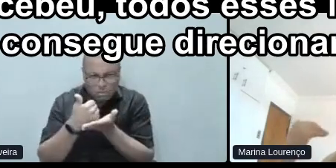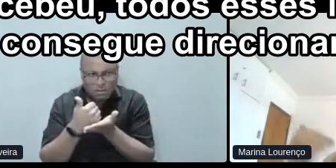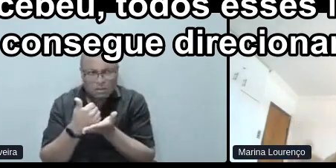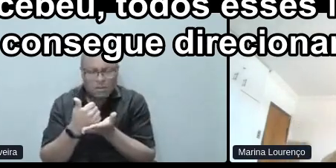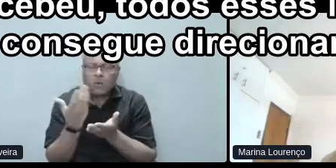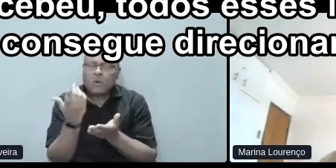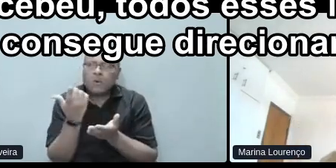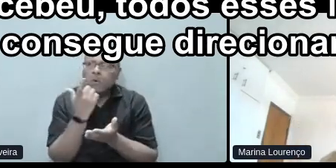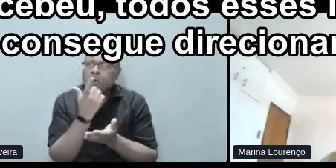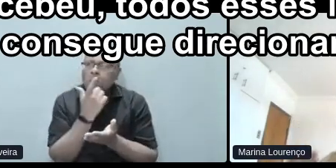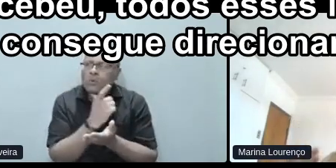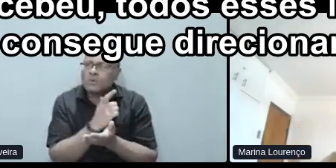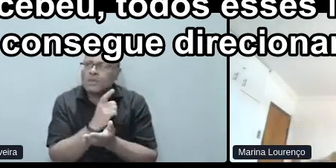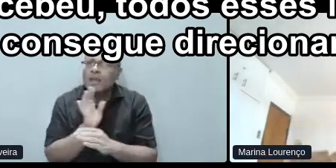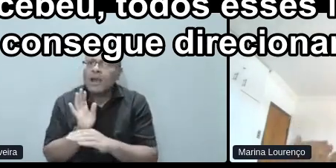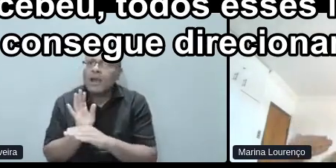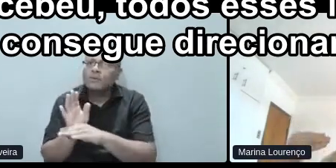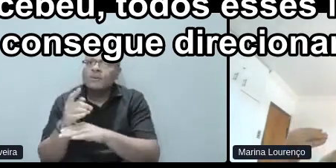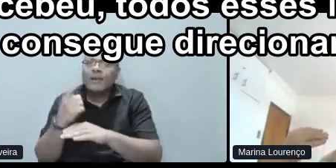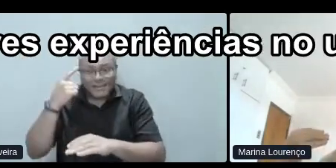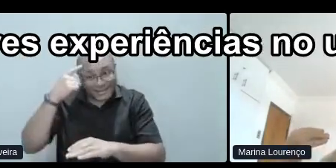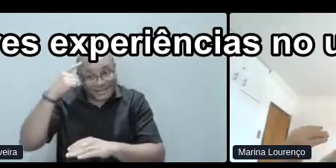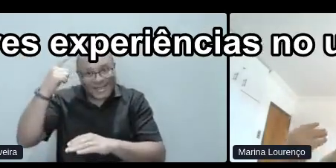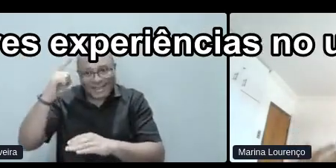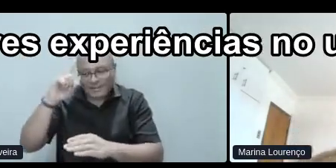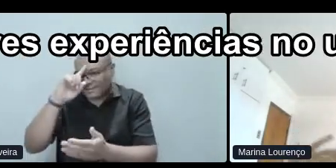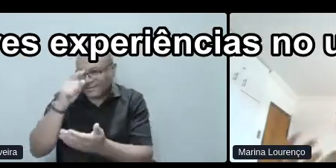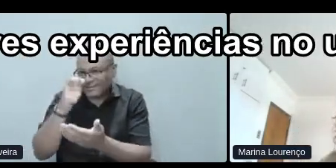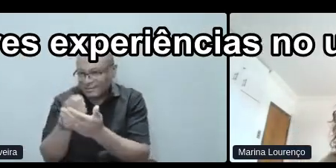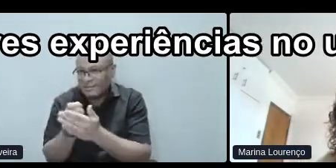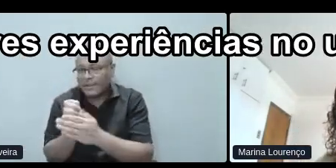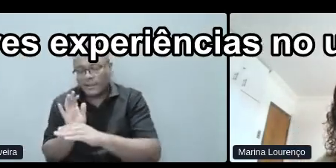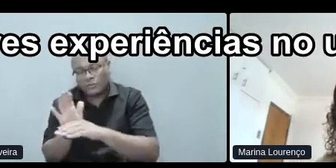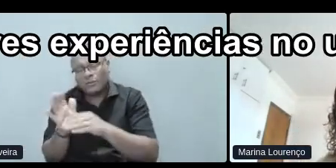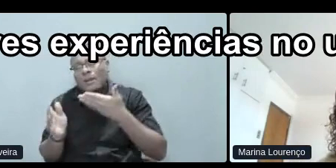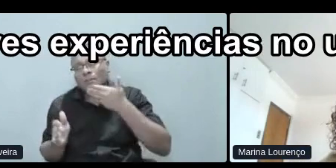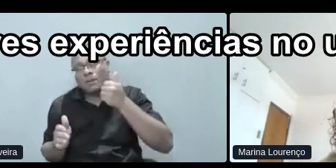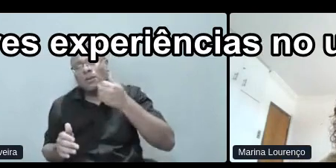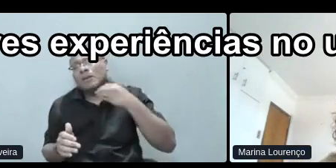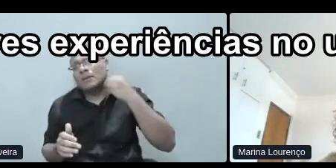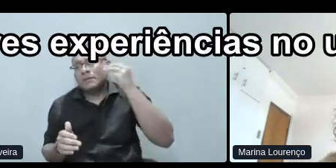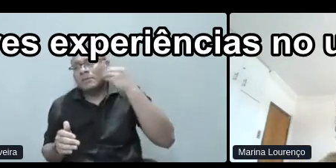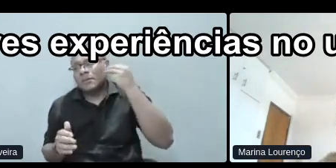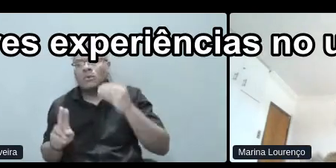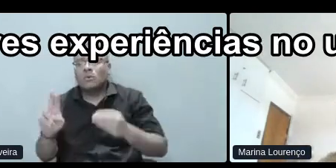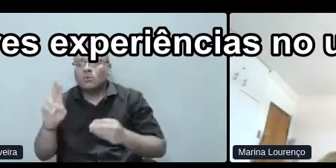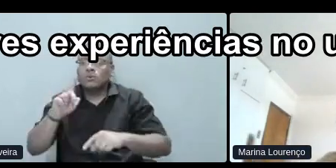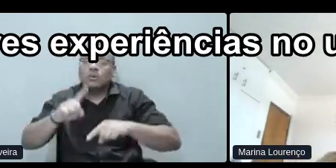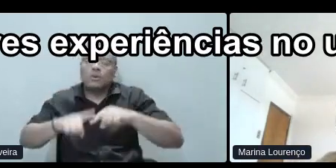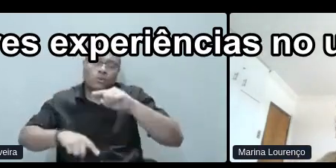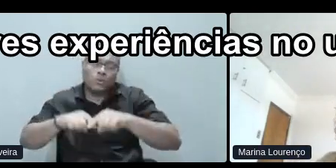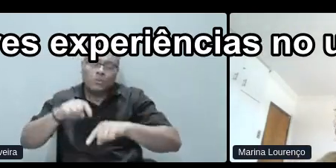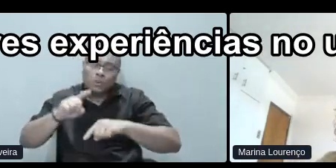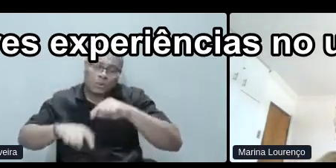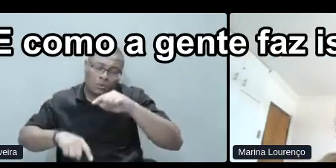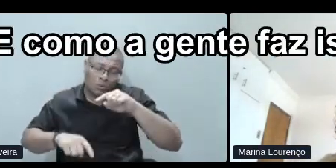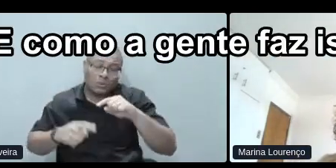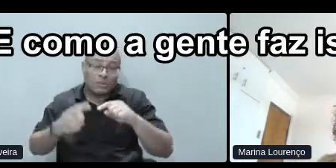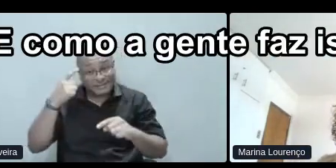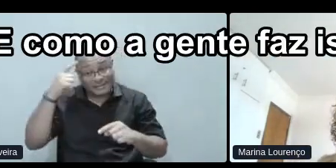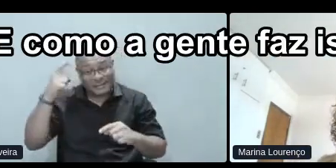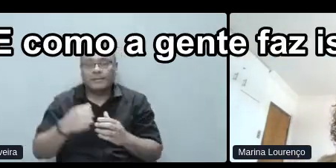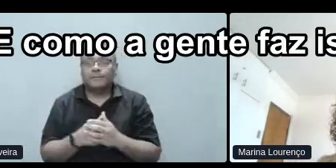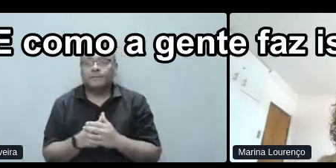como a gente consegue direcionar para soluções que favoreçam melhores experiências no uso de produtos, de soluções.